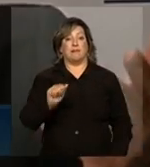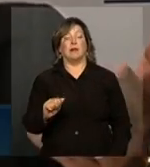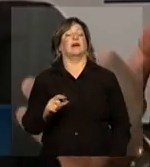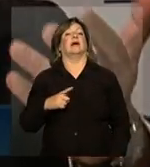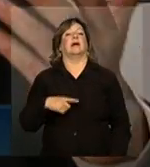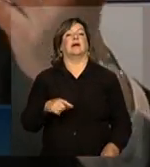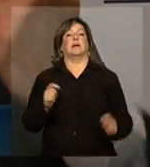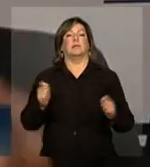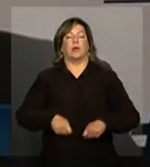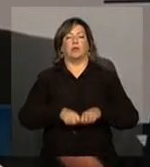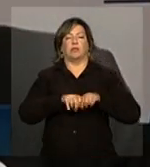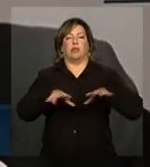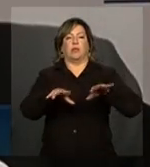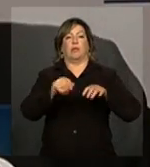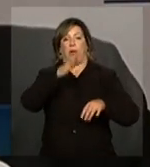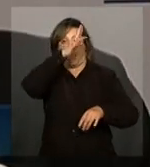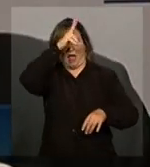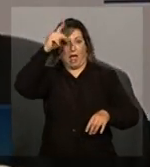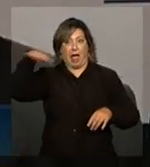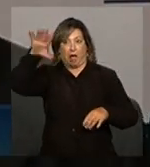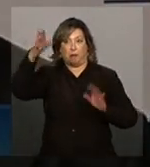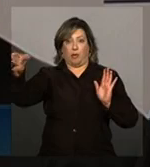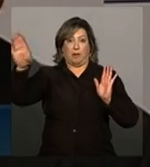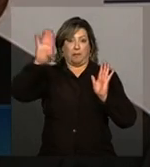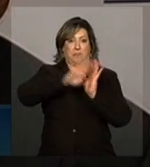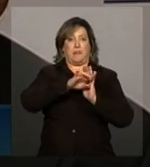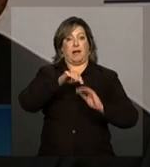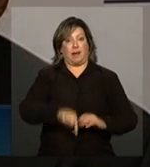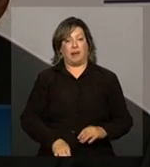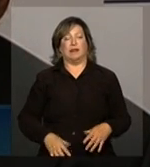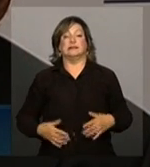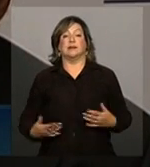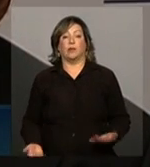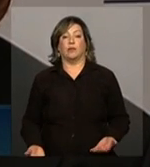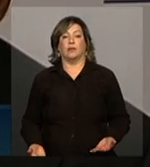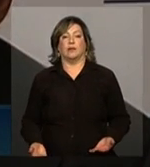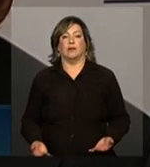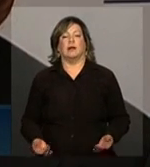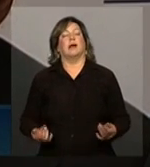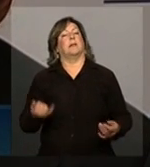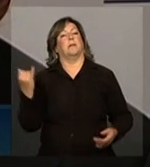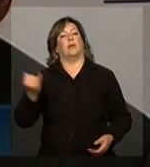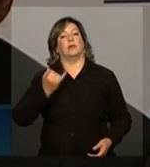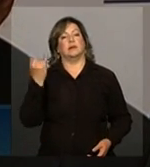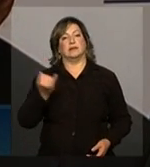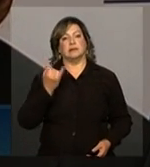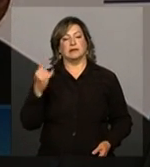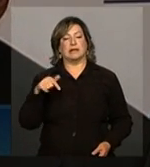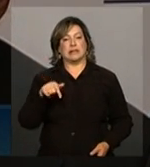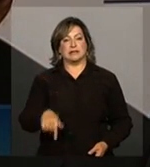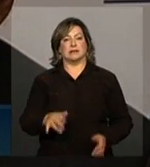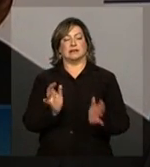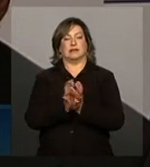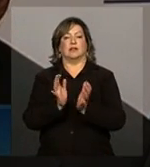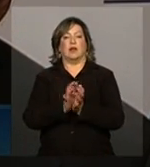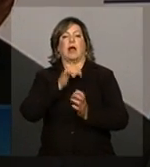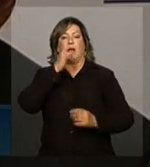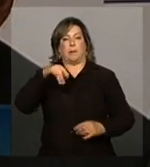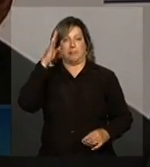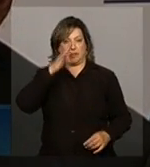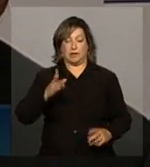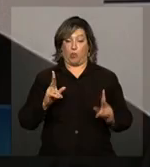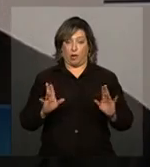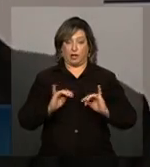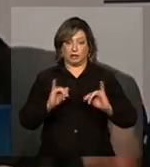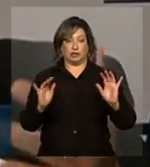transporte do Amazonas para cá. Quer dizer, então, é importantíssimo para o setor elétrico brasileiro. Como já